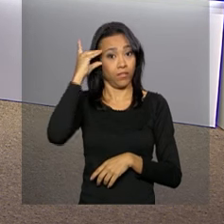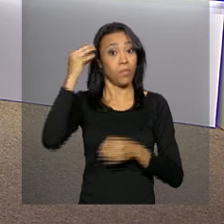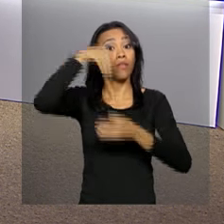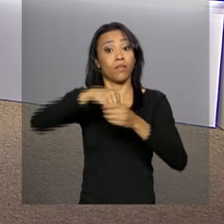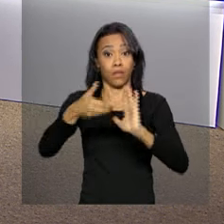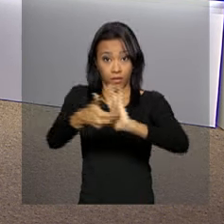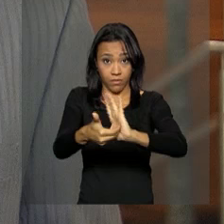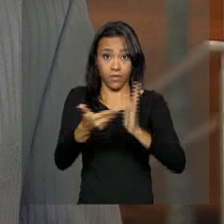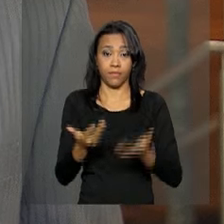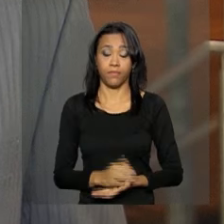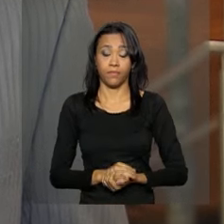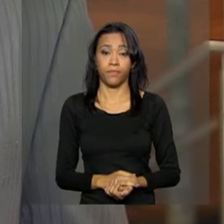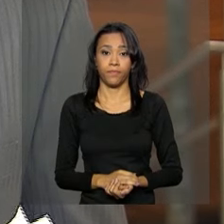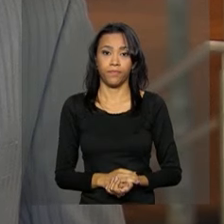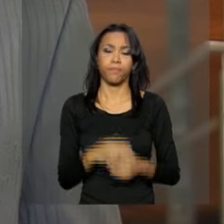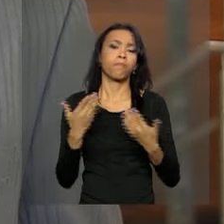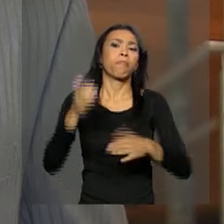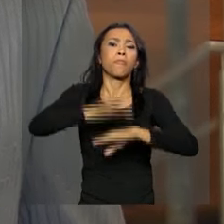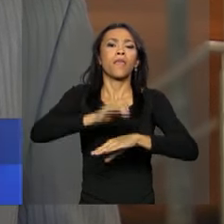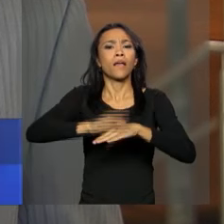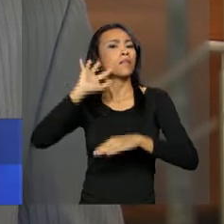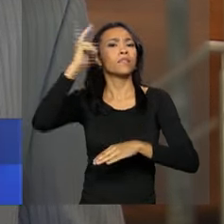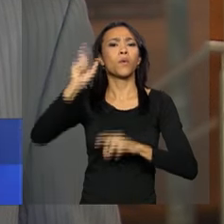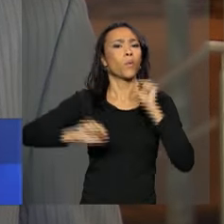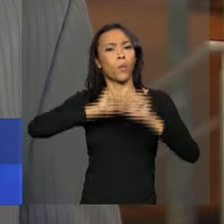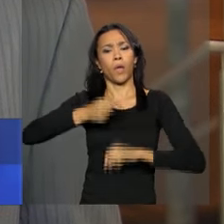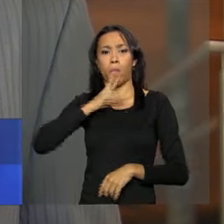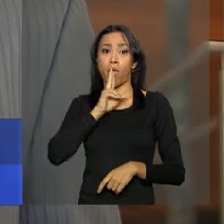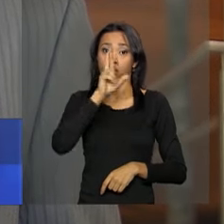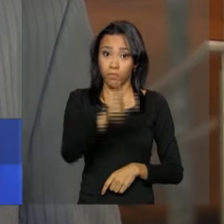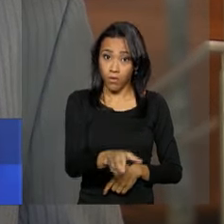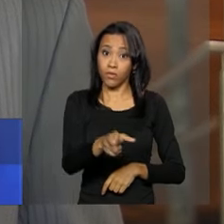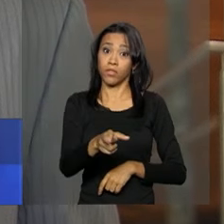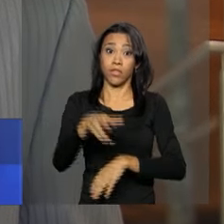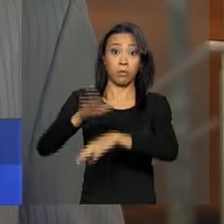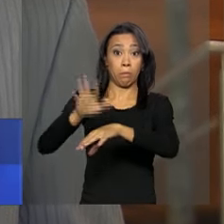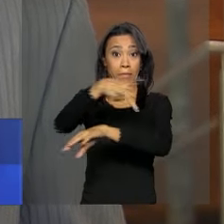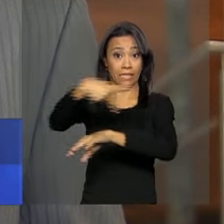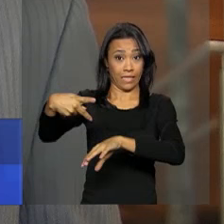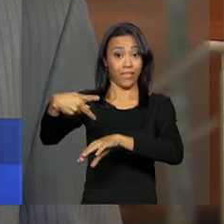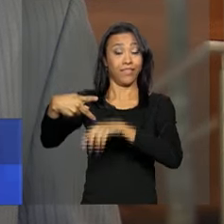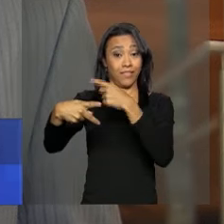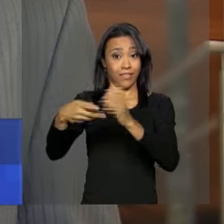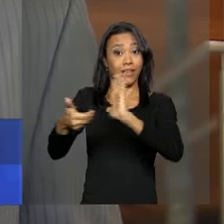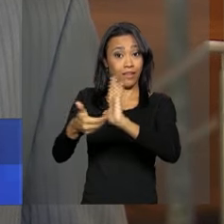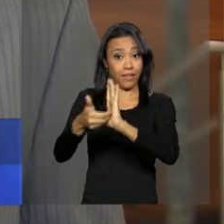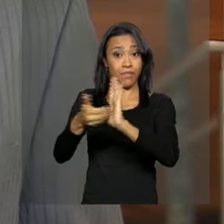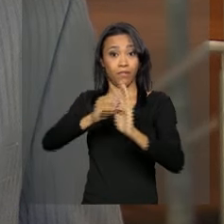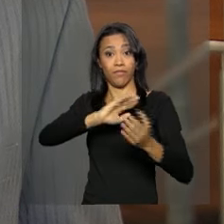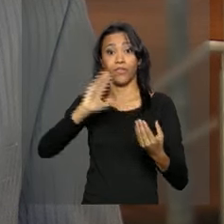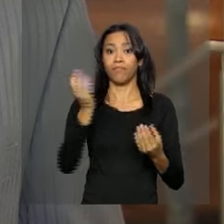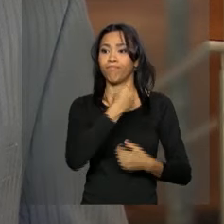Deputados. A decisão é uma resposta a um recurso apresentado pelo presidente da Câmara, Eduardo Cunha, em dezembro.